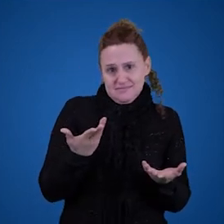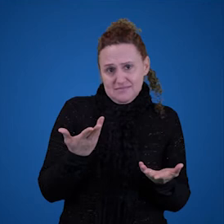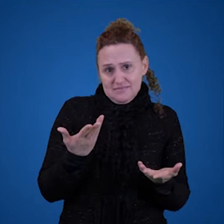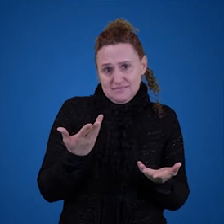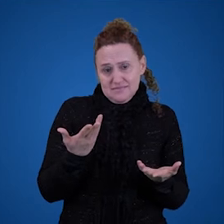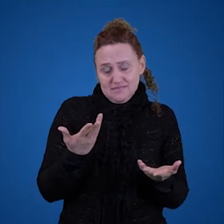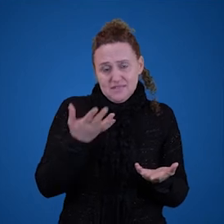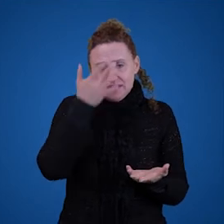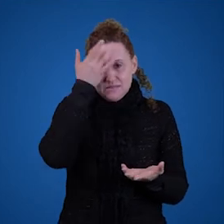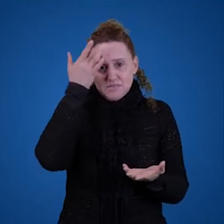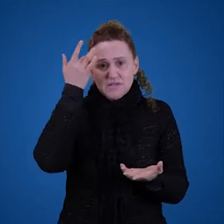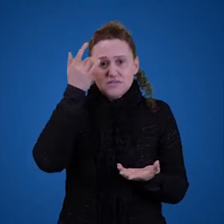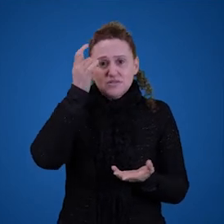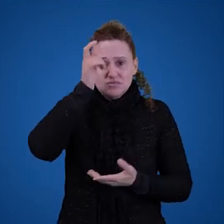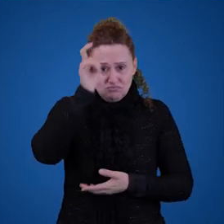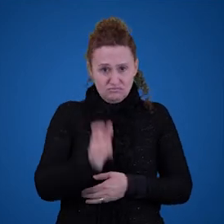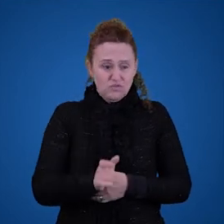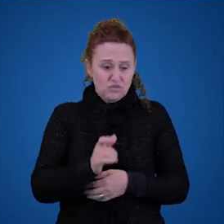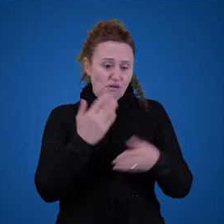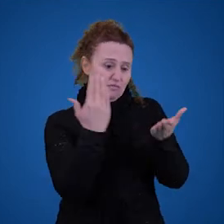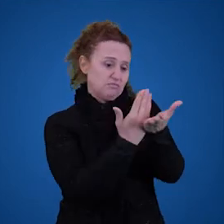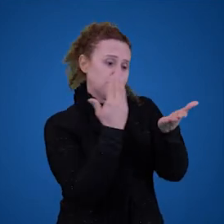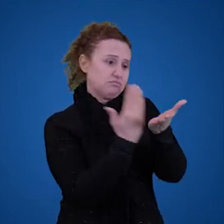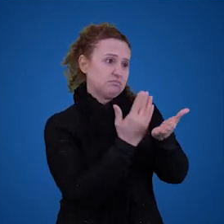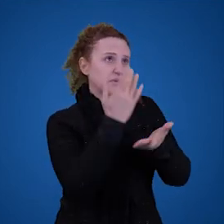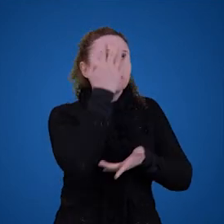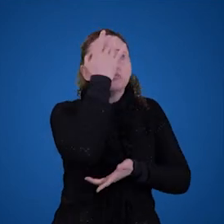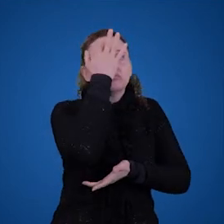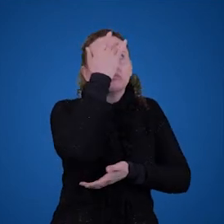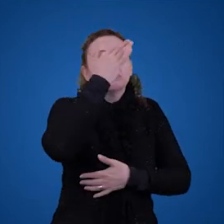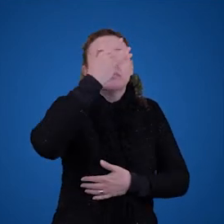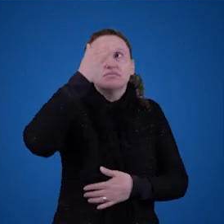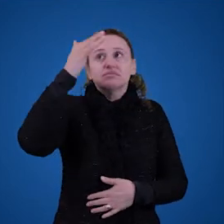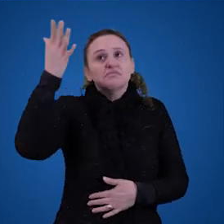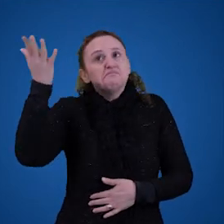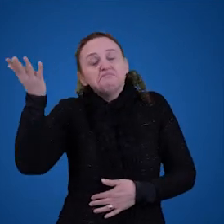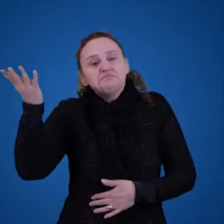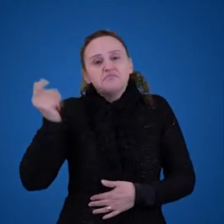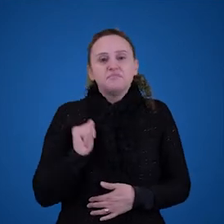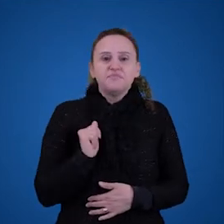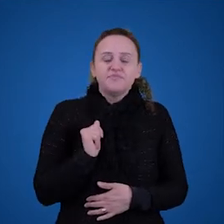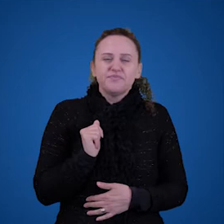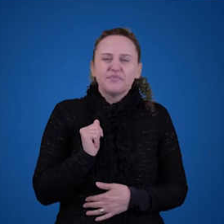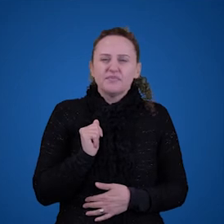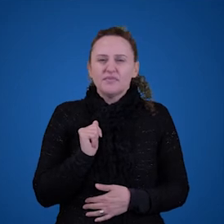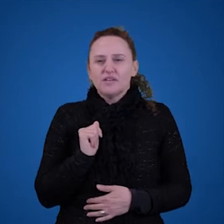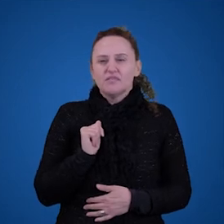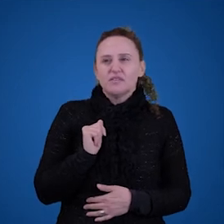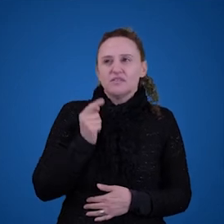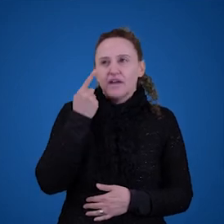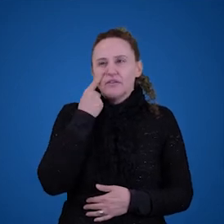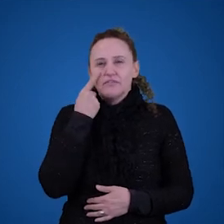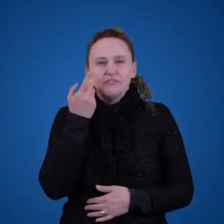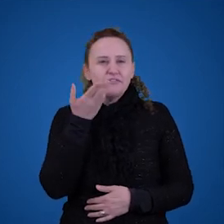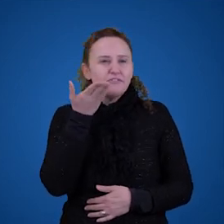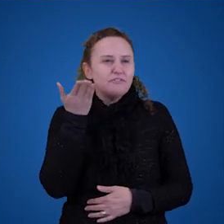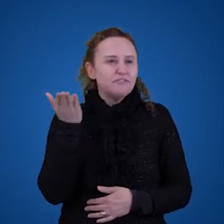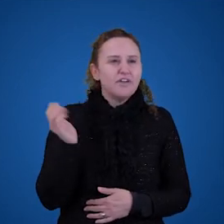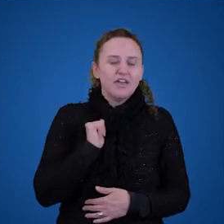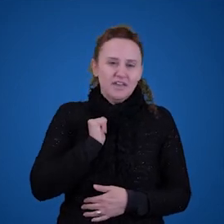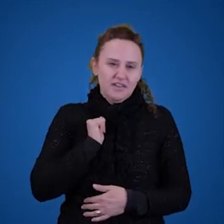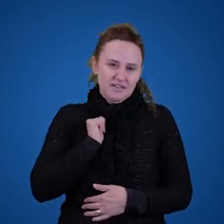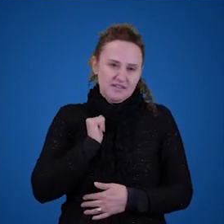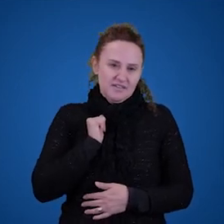melhor dizendo, objetos ficcionais, que podem ou não ser personagens de livro. Então, você não acorda pela manhã e vê um belo Pegasus voando